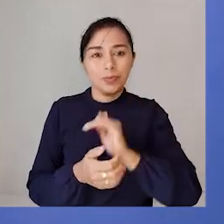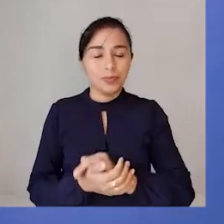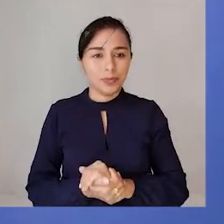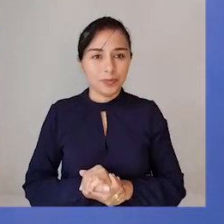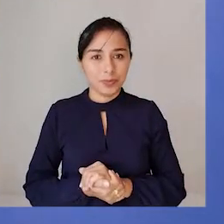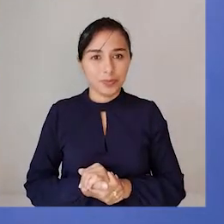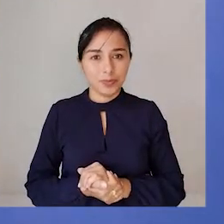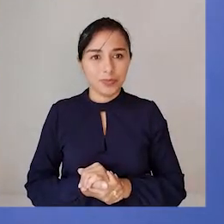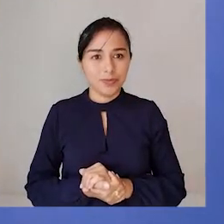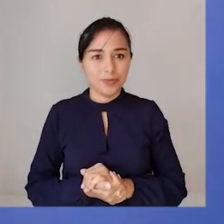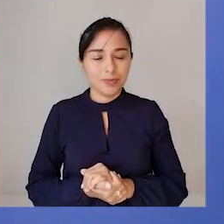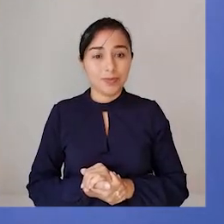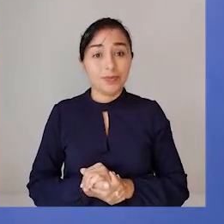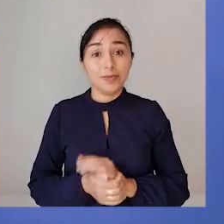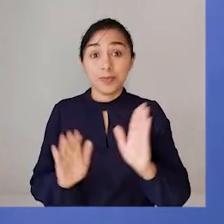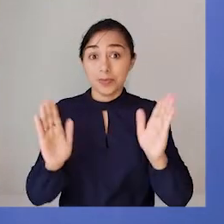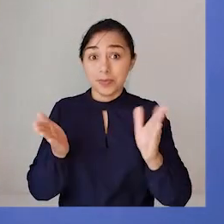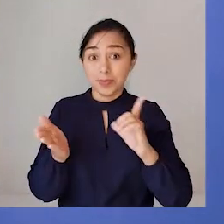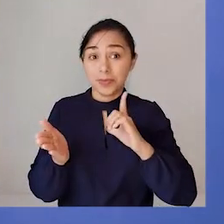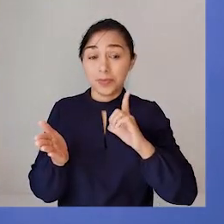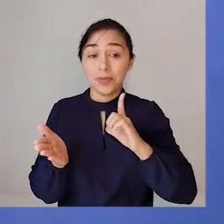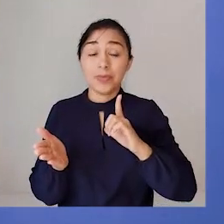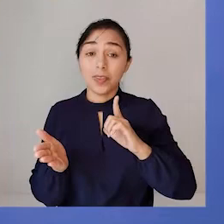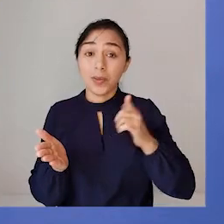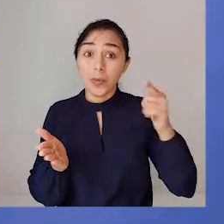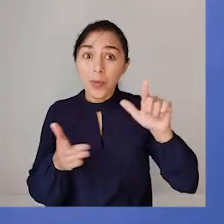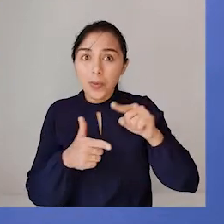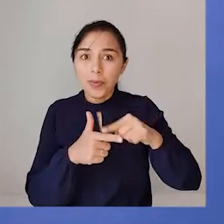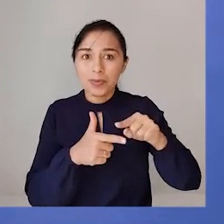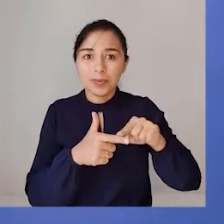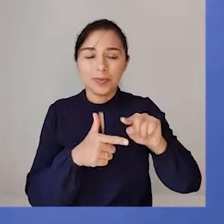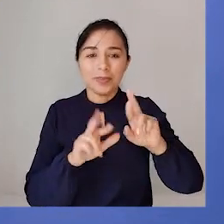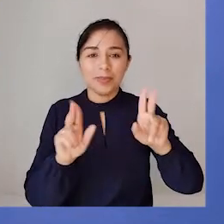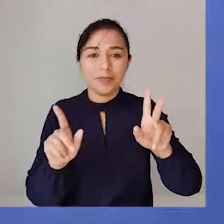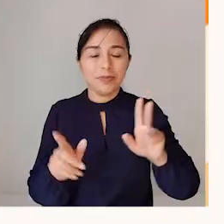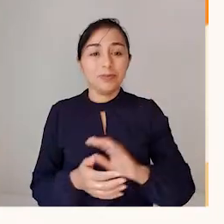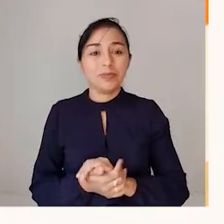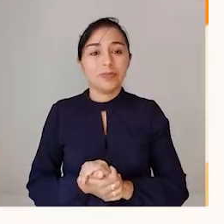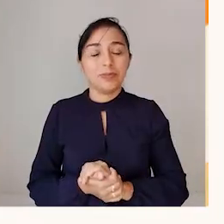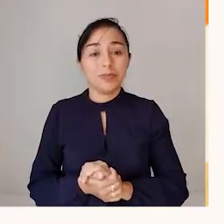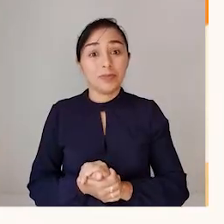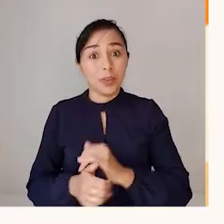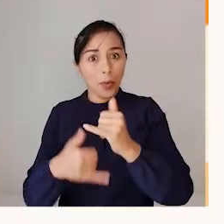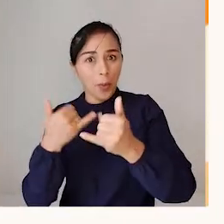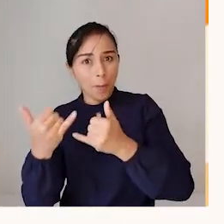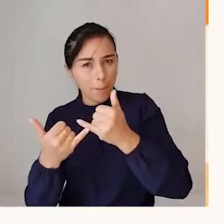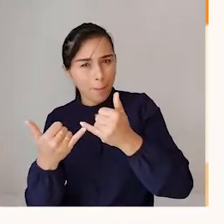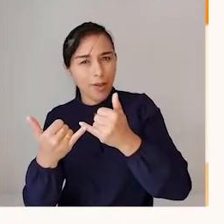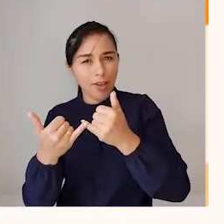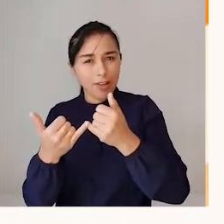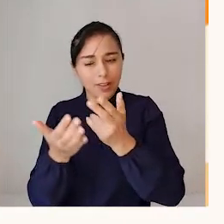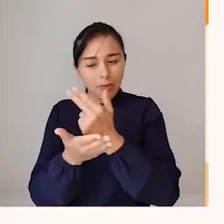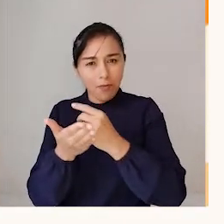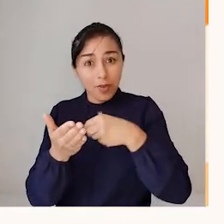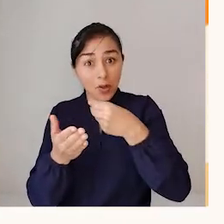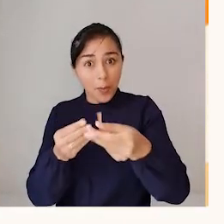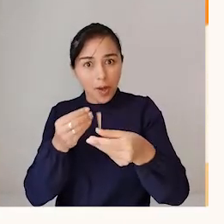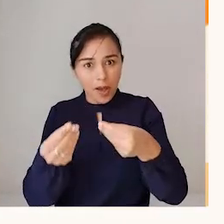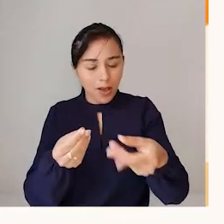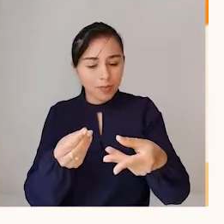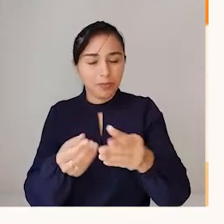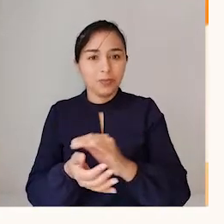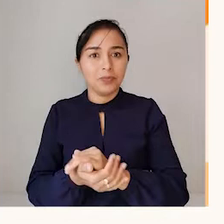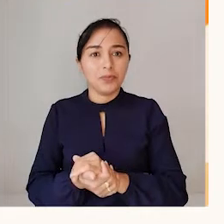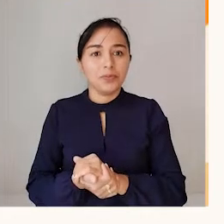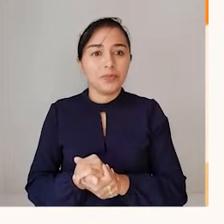Ainda sobre as figurinhas. Agora, aqui nós temos uma outra situação. Em um jogo de bafo, João estava com oito